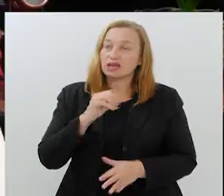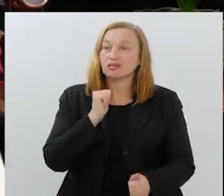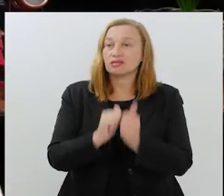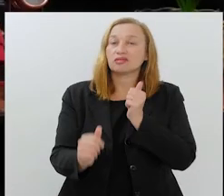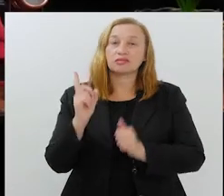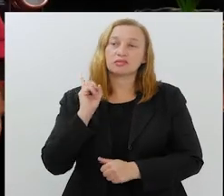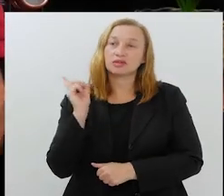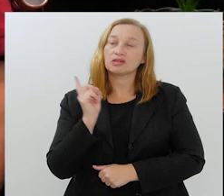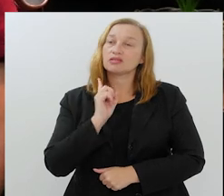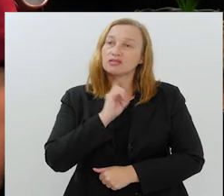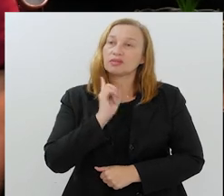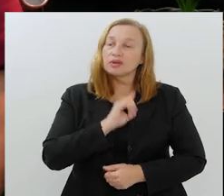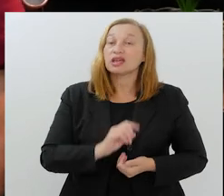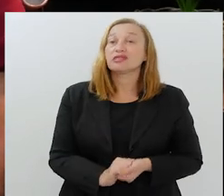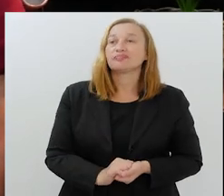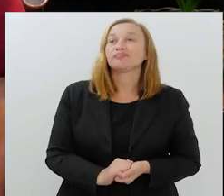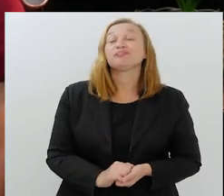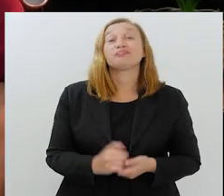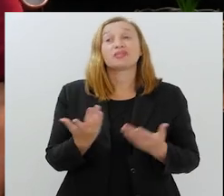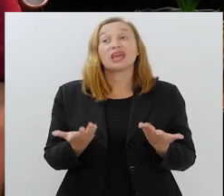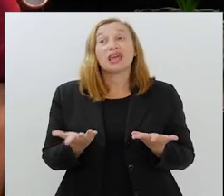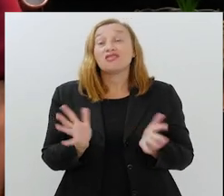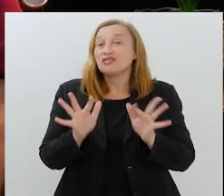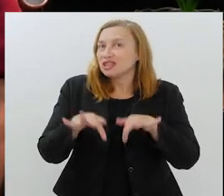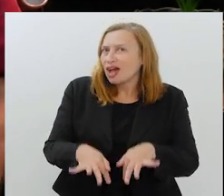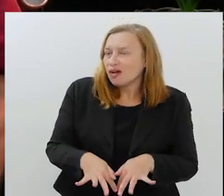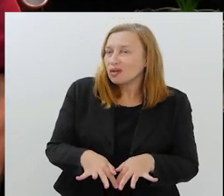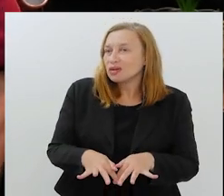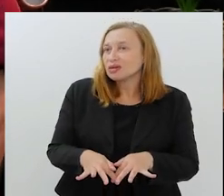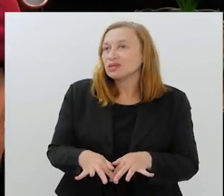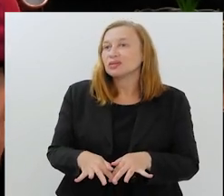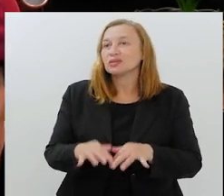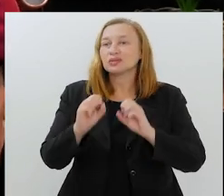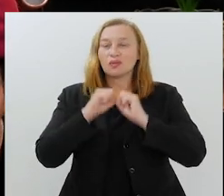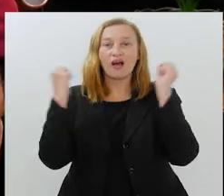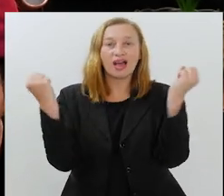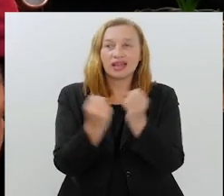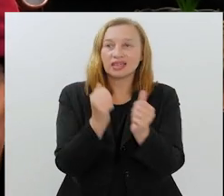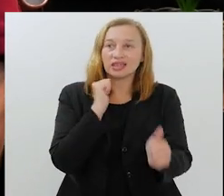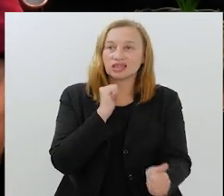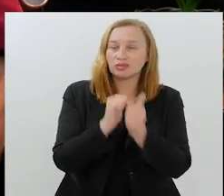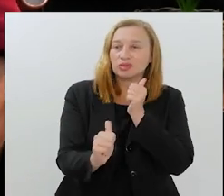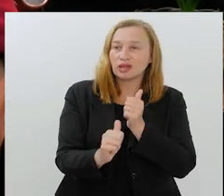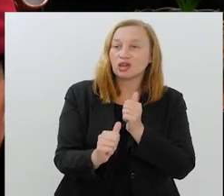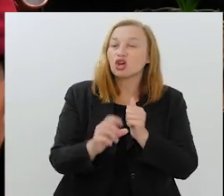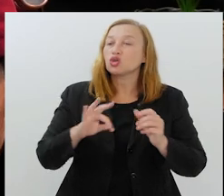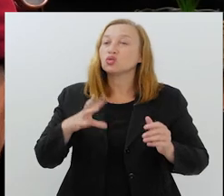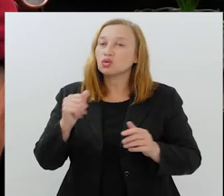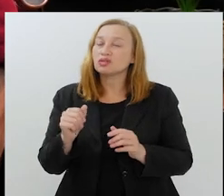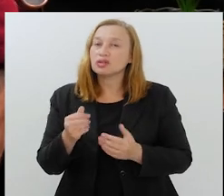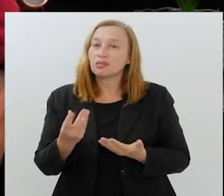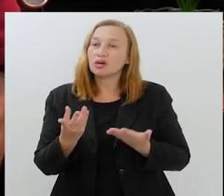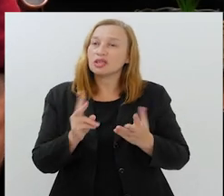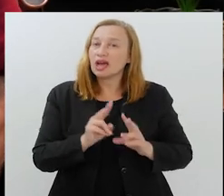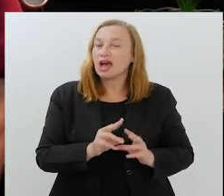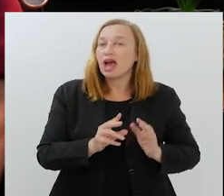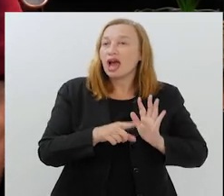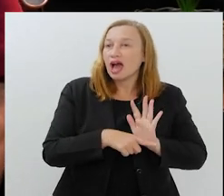Beleza, Rafael. Nós chegamos ao final do Arena Esportiva e você pode acompanhar tudo pelo www